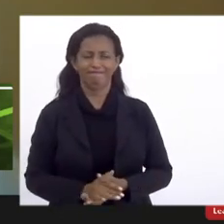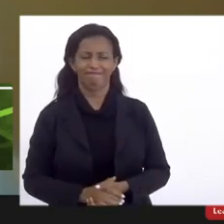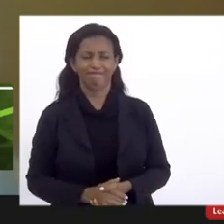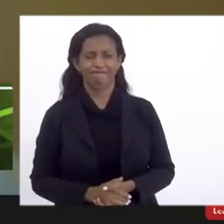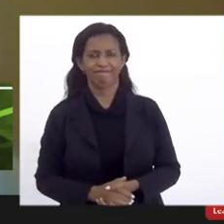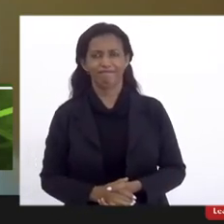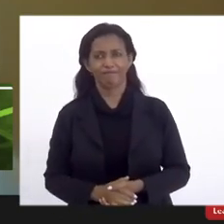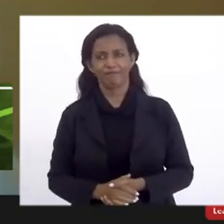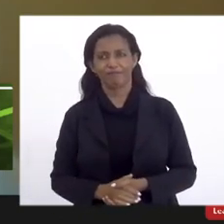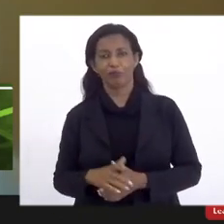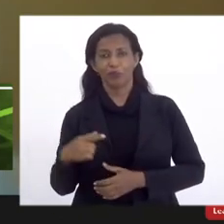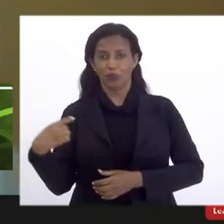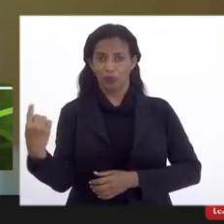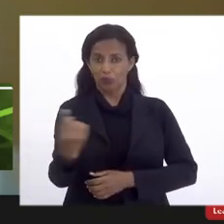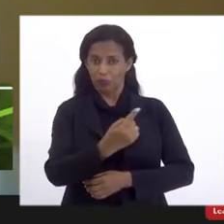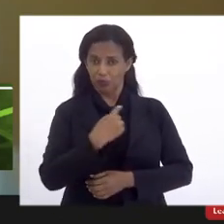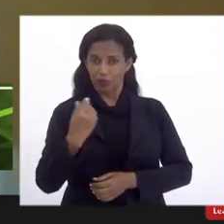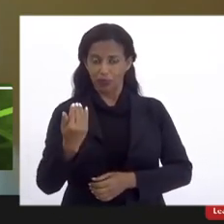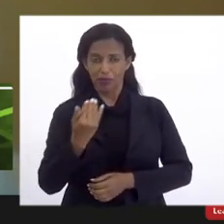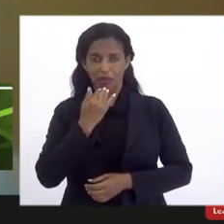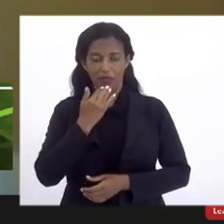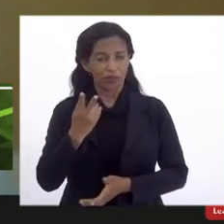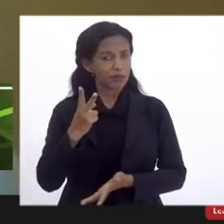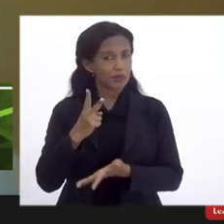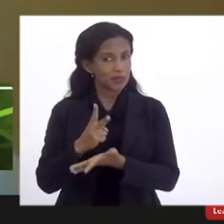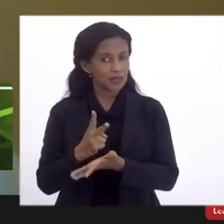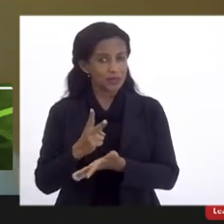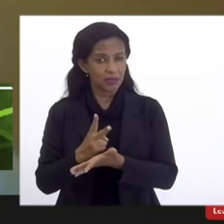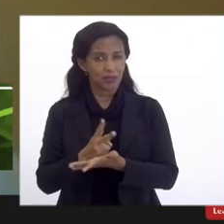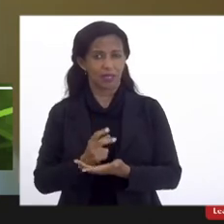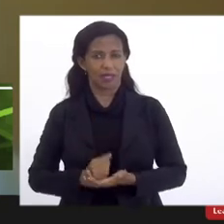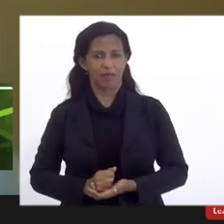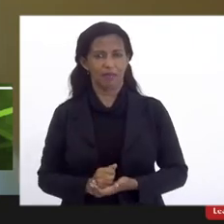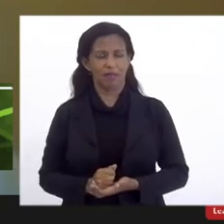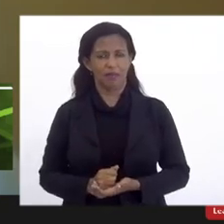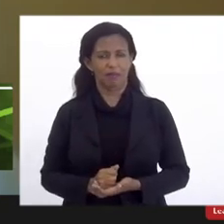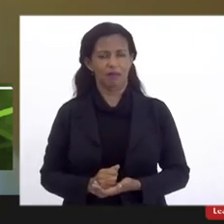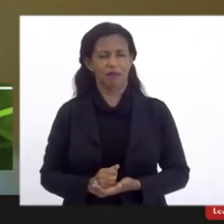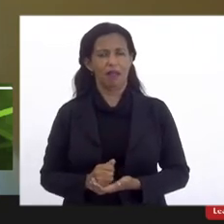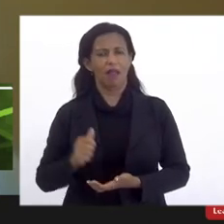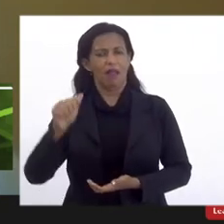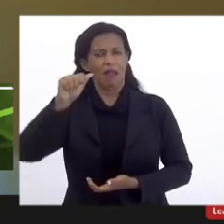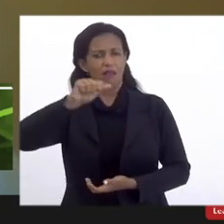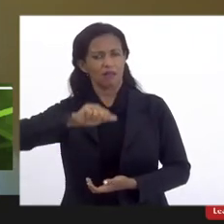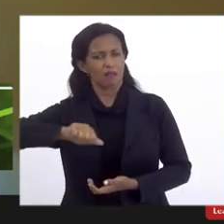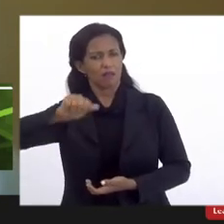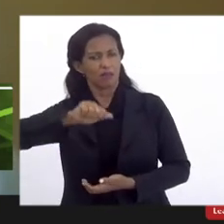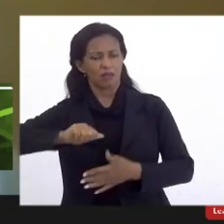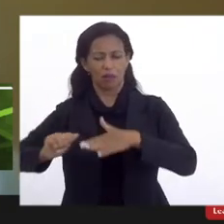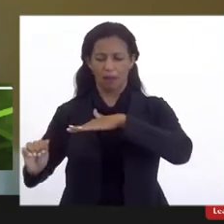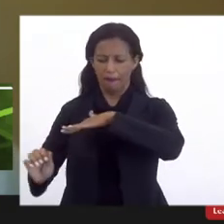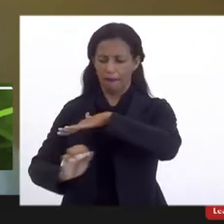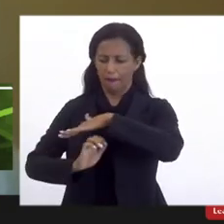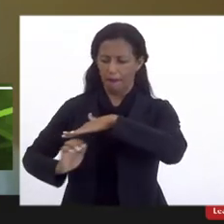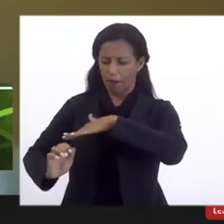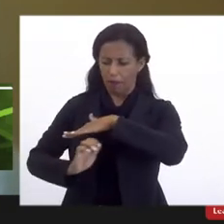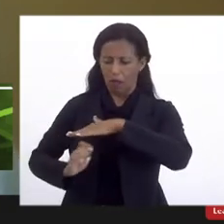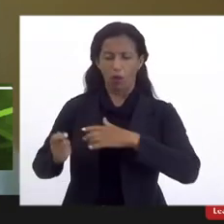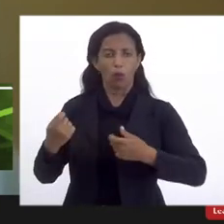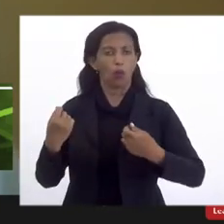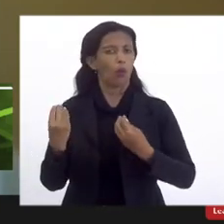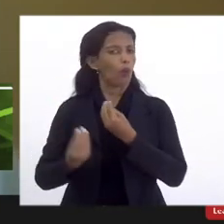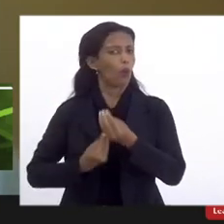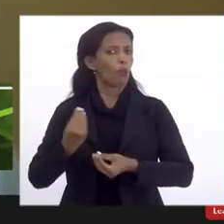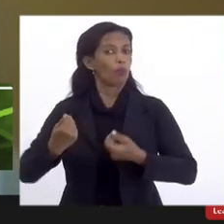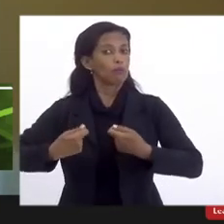Nós pedimos sempre a associação empresarial como necessita